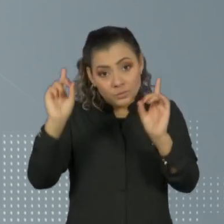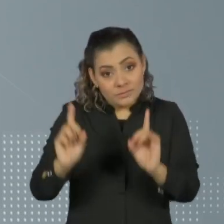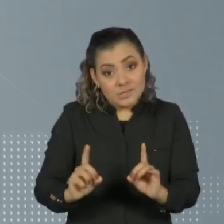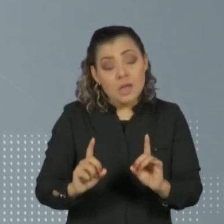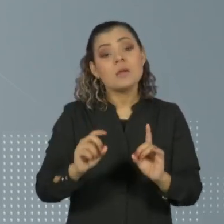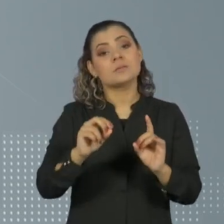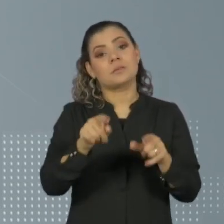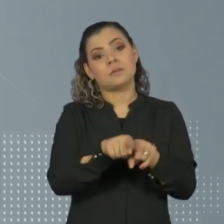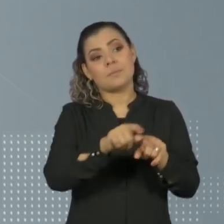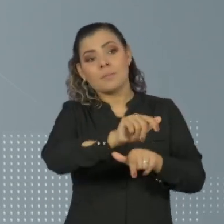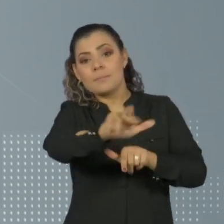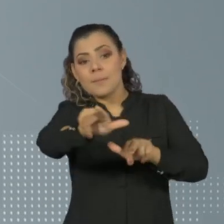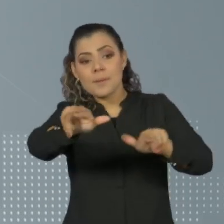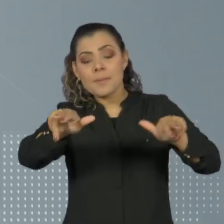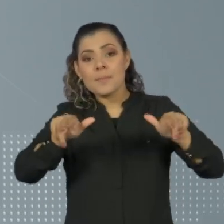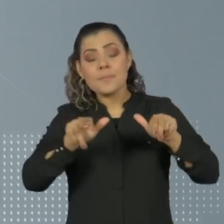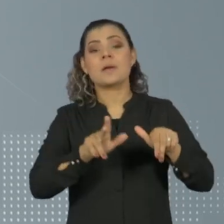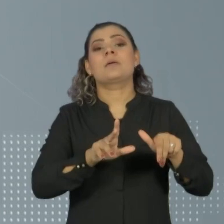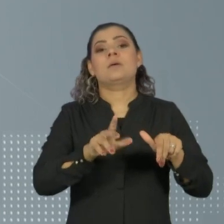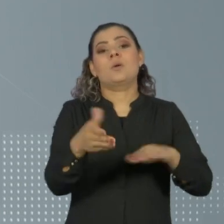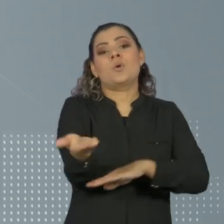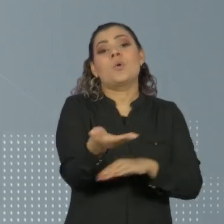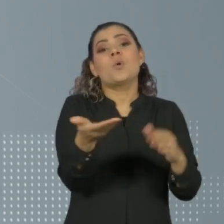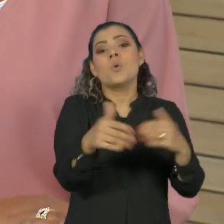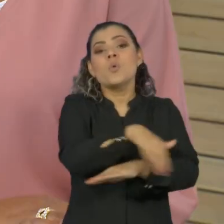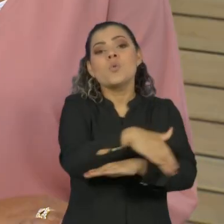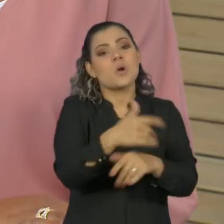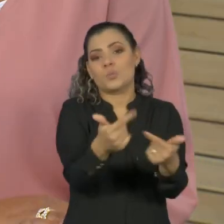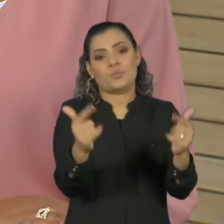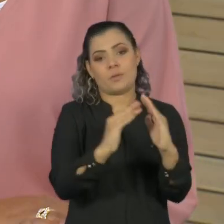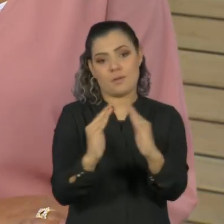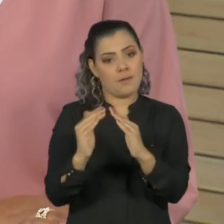e outros segmentos dentro dos estudos da própria prefeitura.